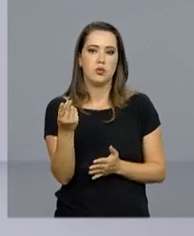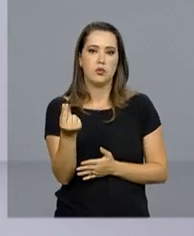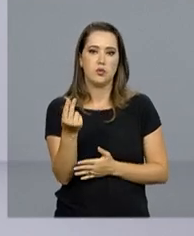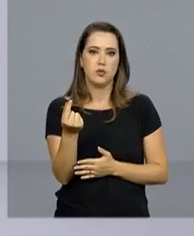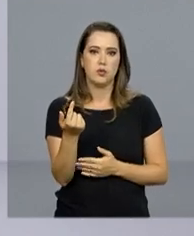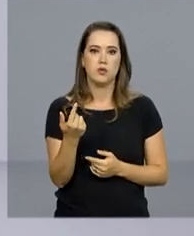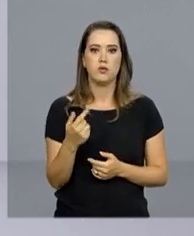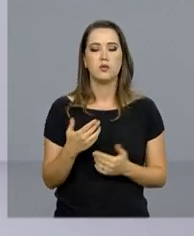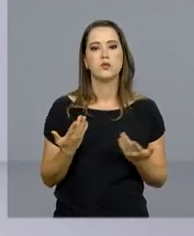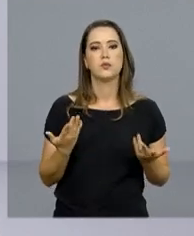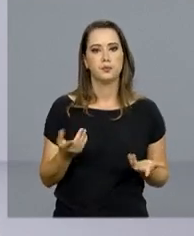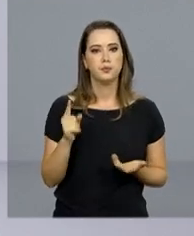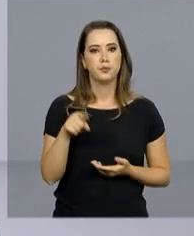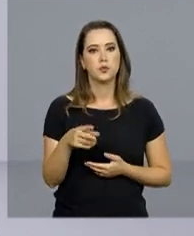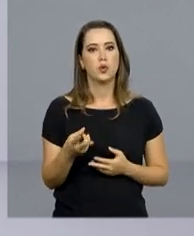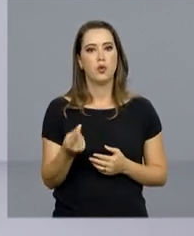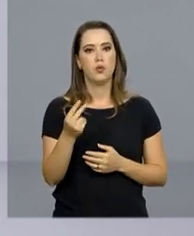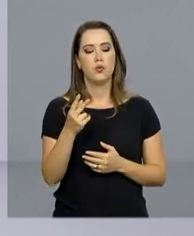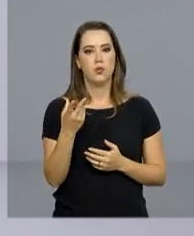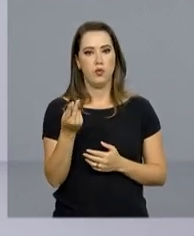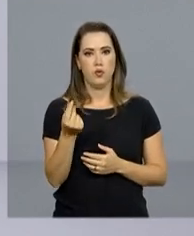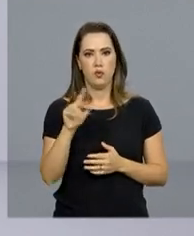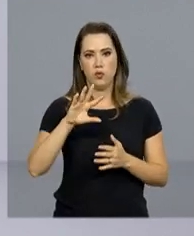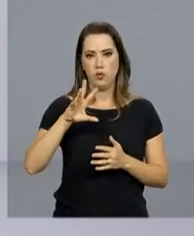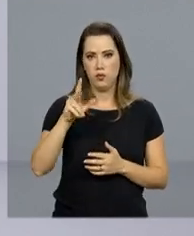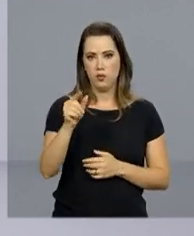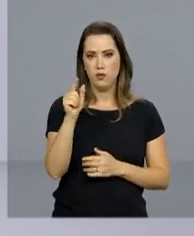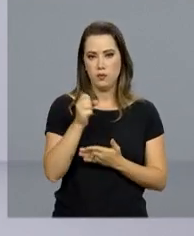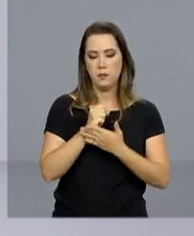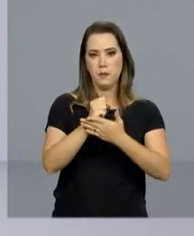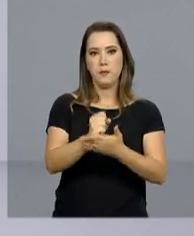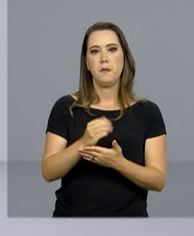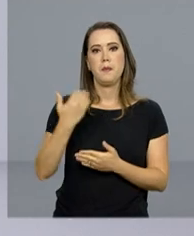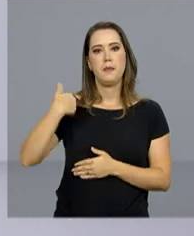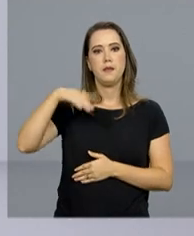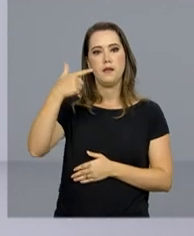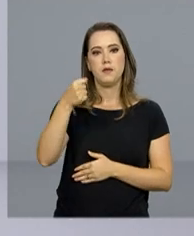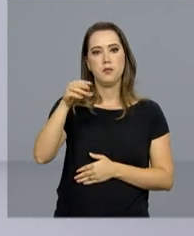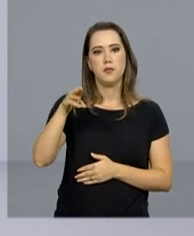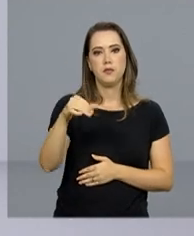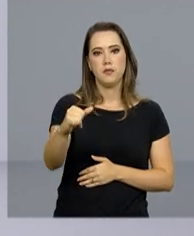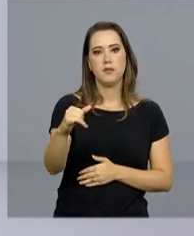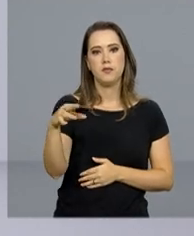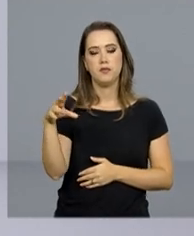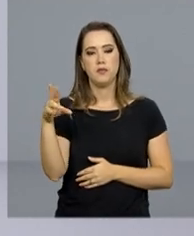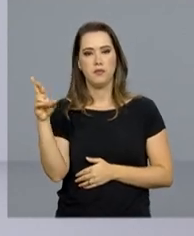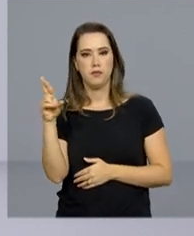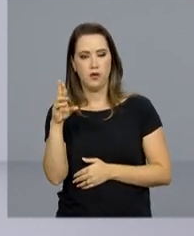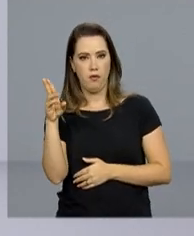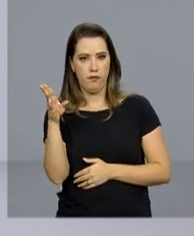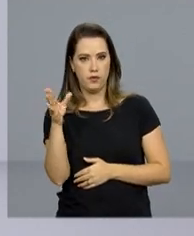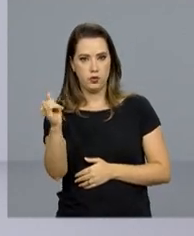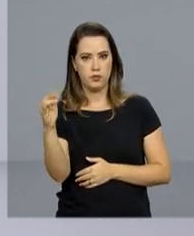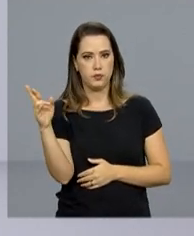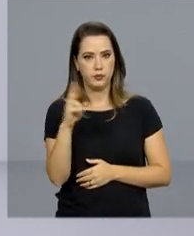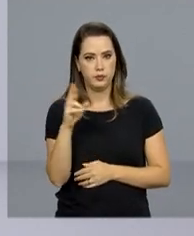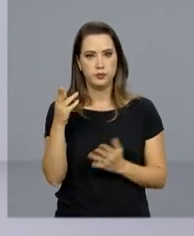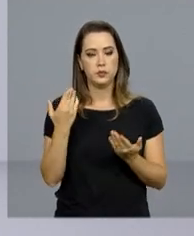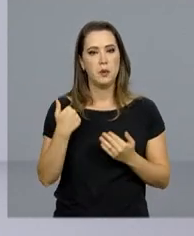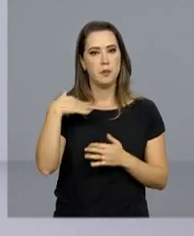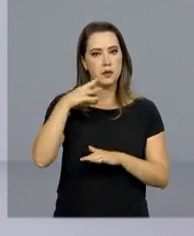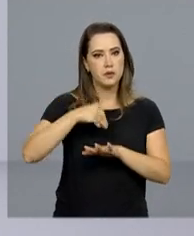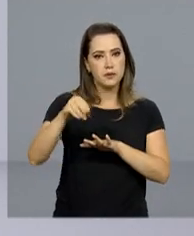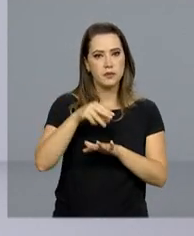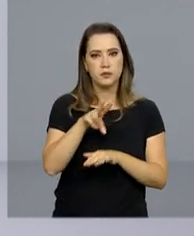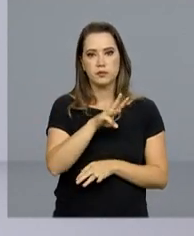não realizaram o saque. O valor total disponível ultrapassa os 20 bilhões e 200 milhões de reais. Mais